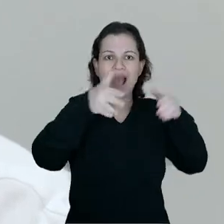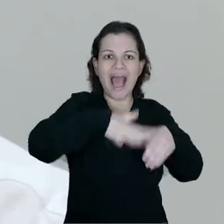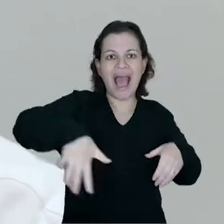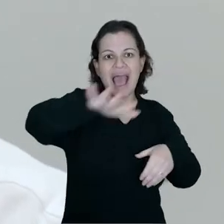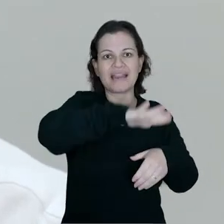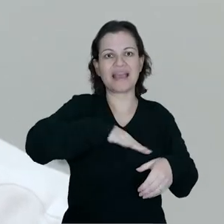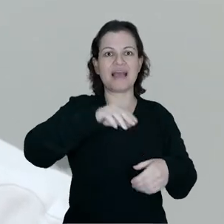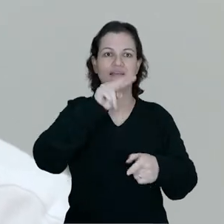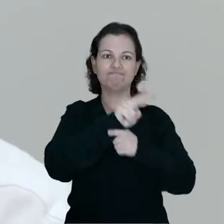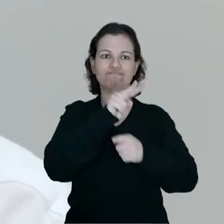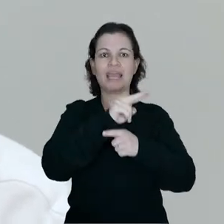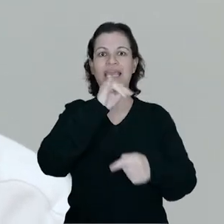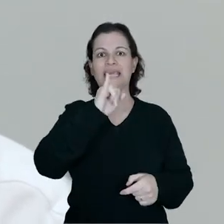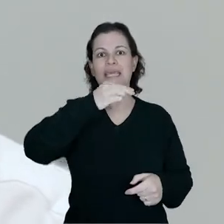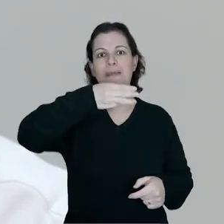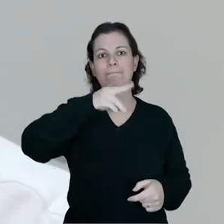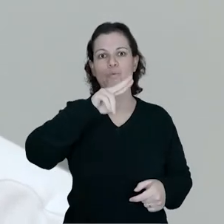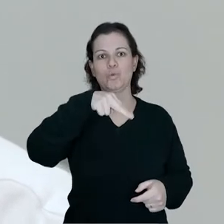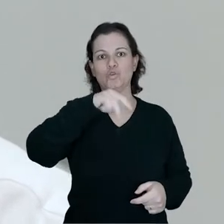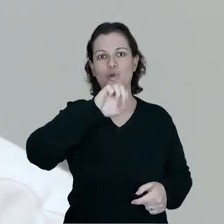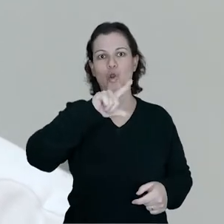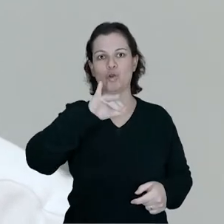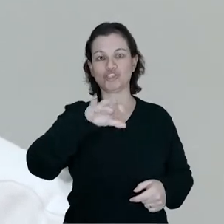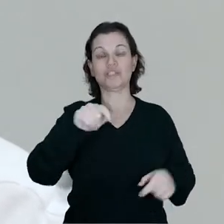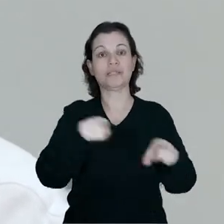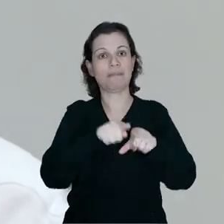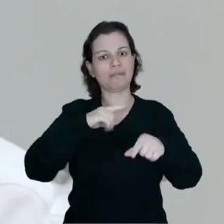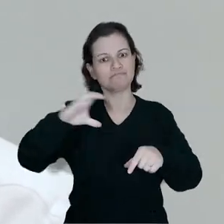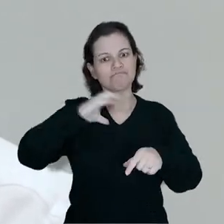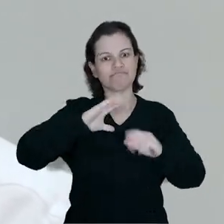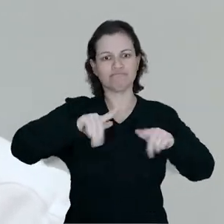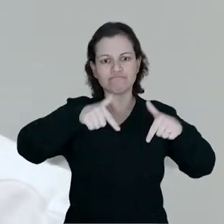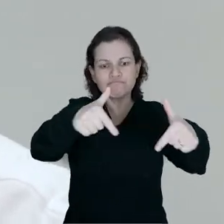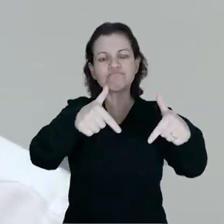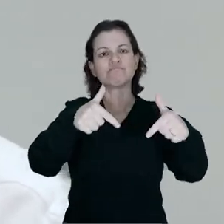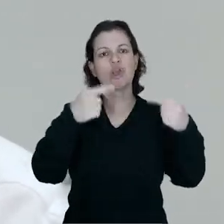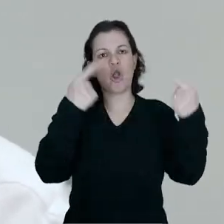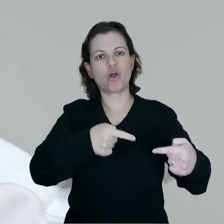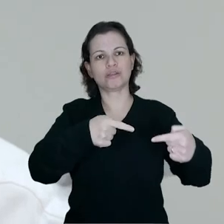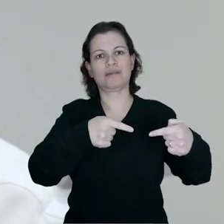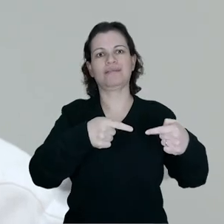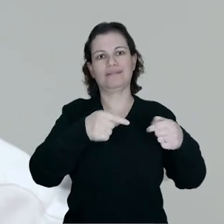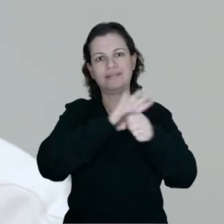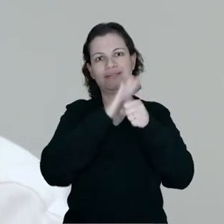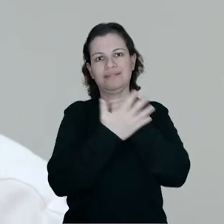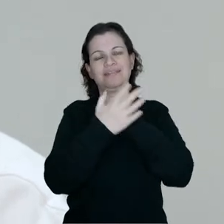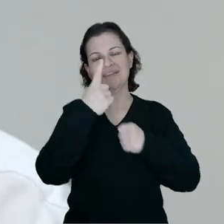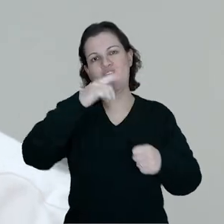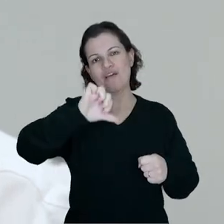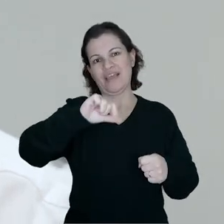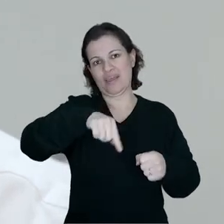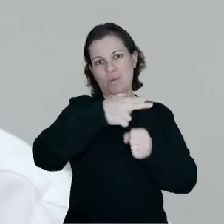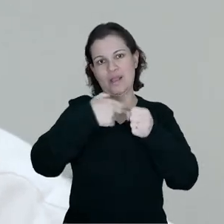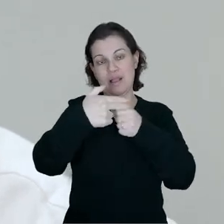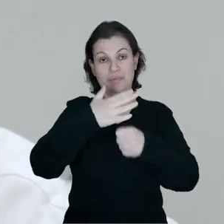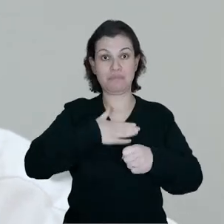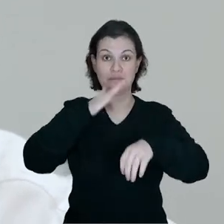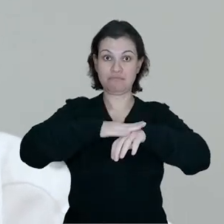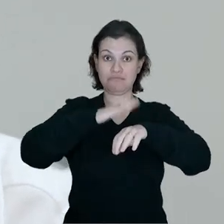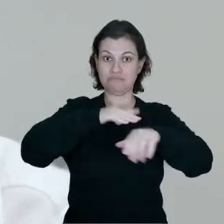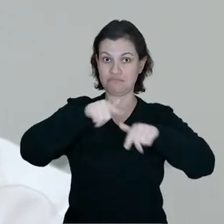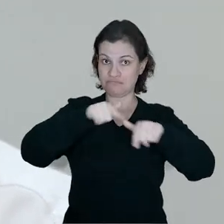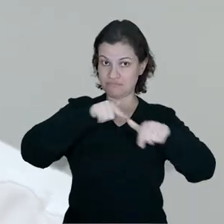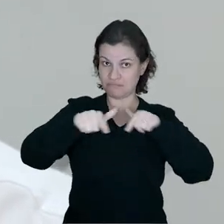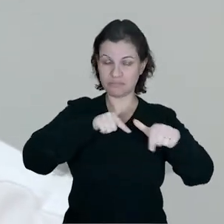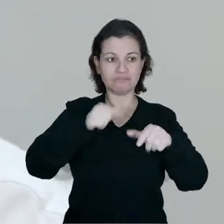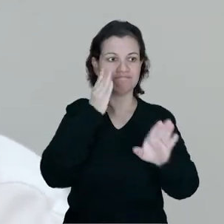especificamente da área de Imunologia e sou coordenador da Frente Diagnóstico da Força-Tarefa contra a Covid-19 da Unicamp. Então, minha função na Força